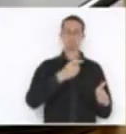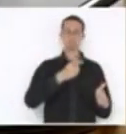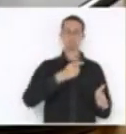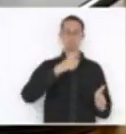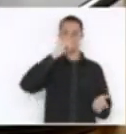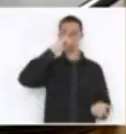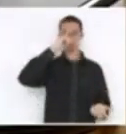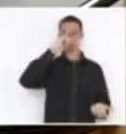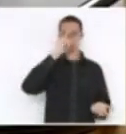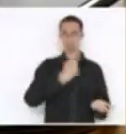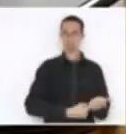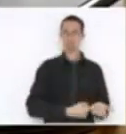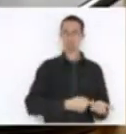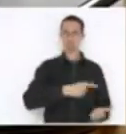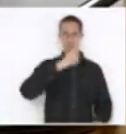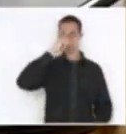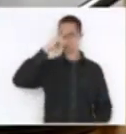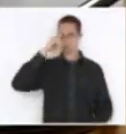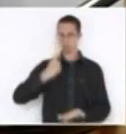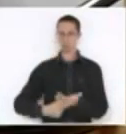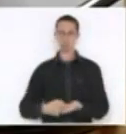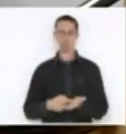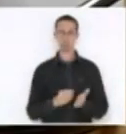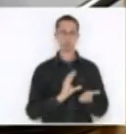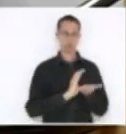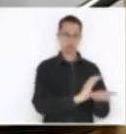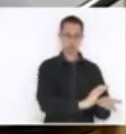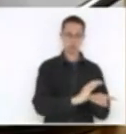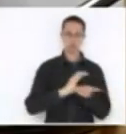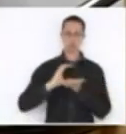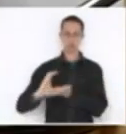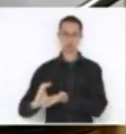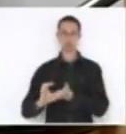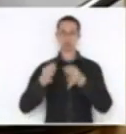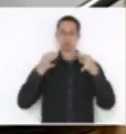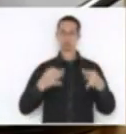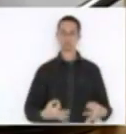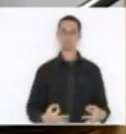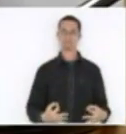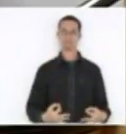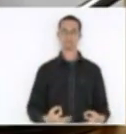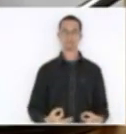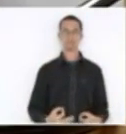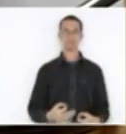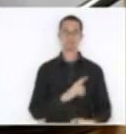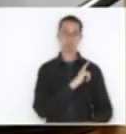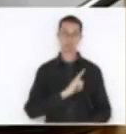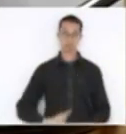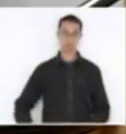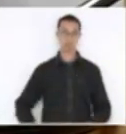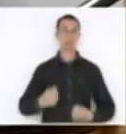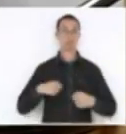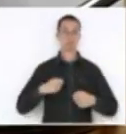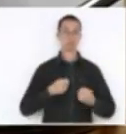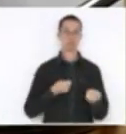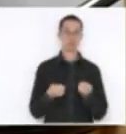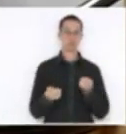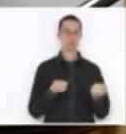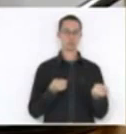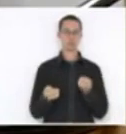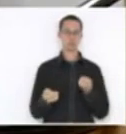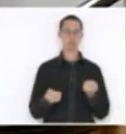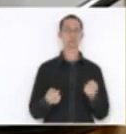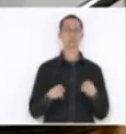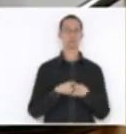discricionário e faça ele o que quer. Governos têm que ser controlados, e principalmente governadores,